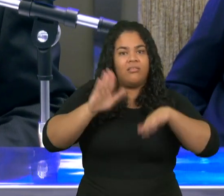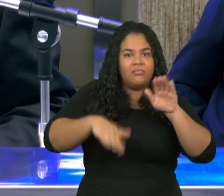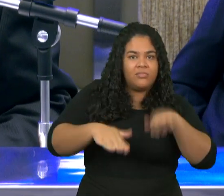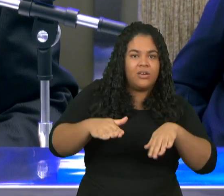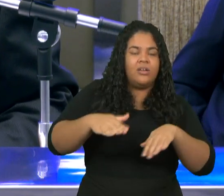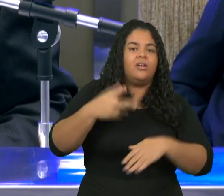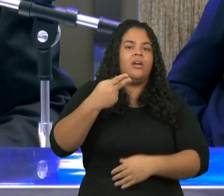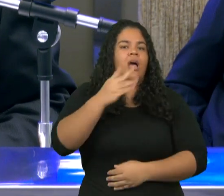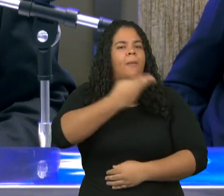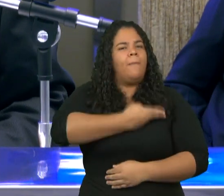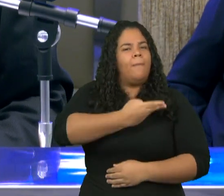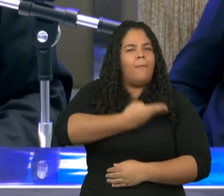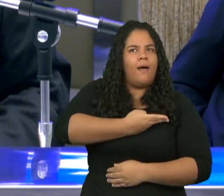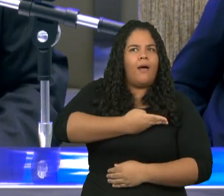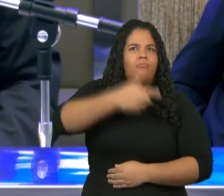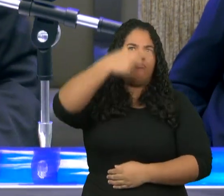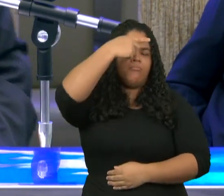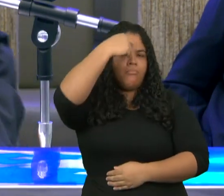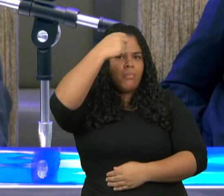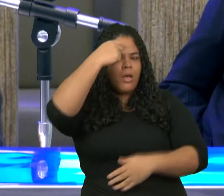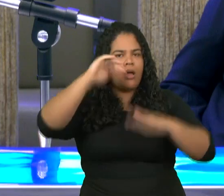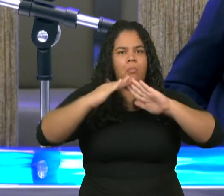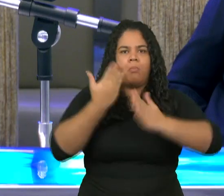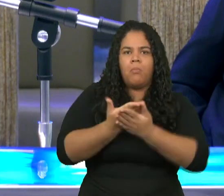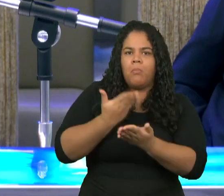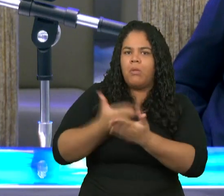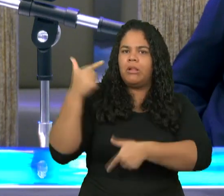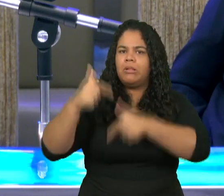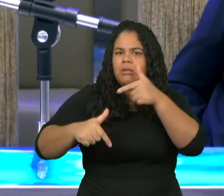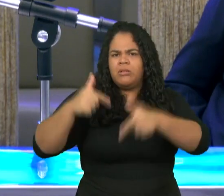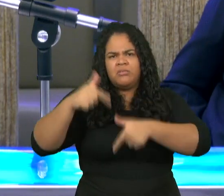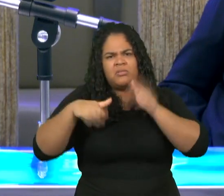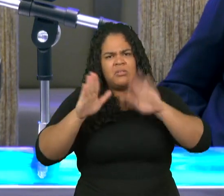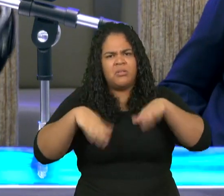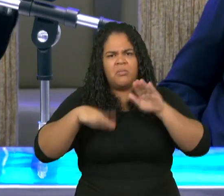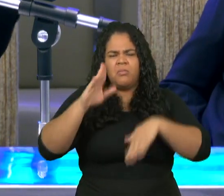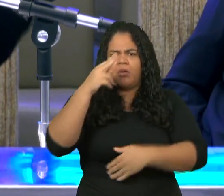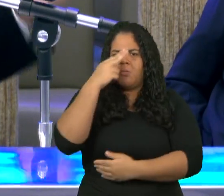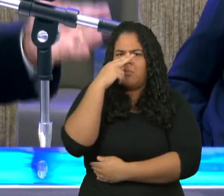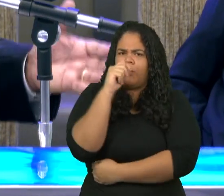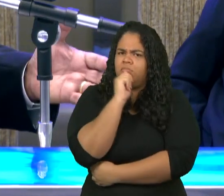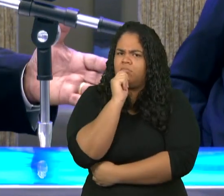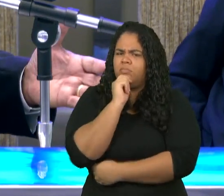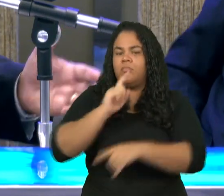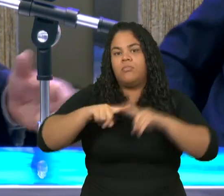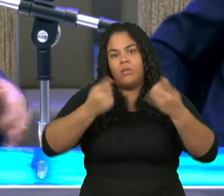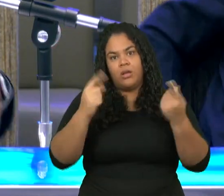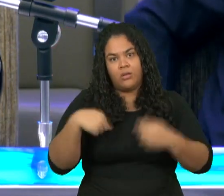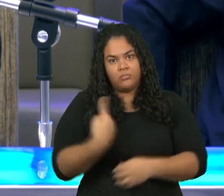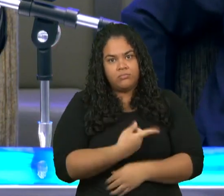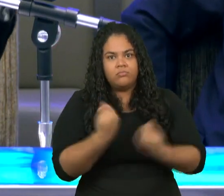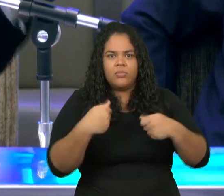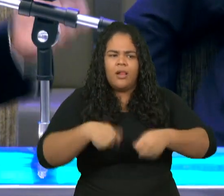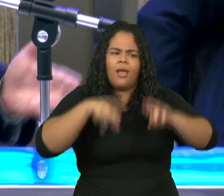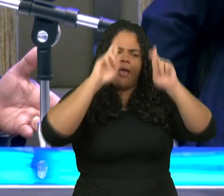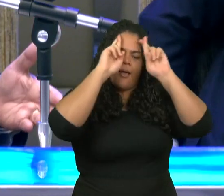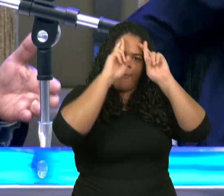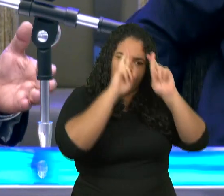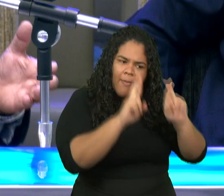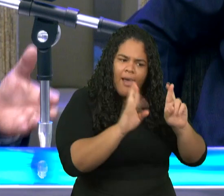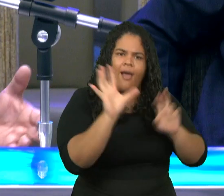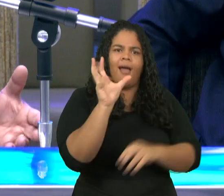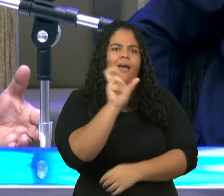na faculdade na escola no trabalho seja ímpio você tem que respeitá-lo tem que amá-lo